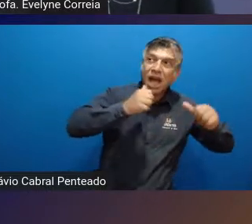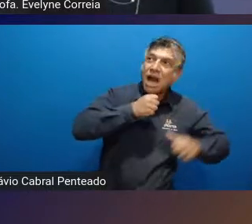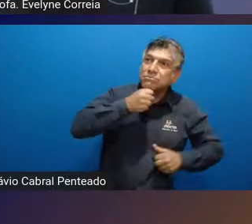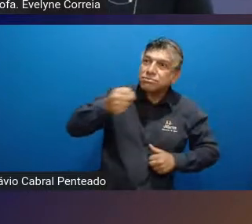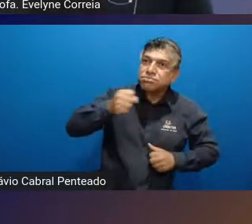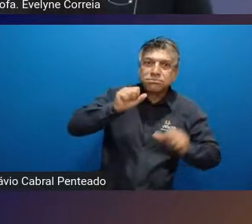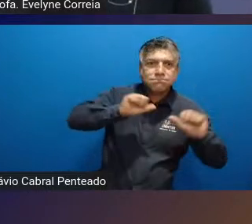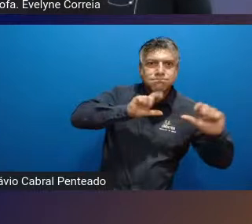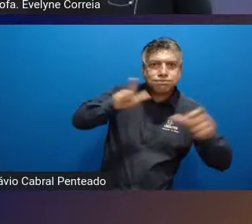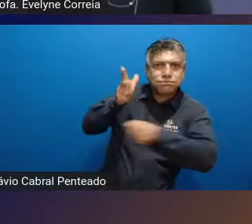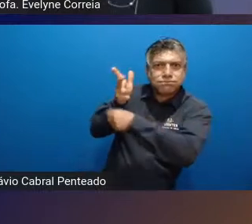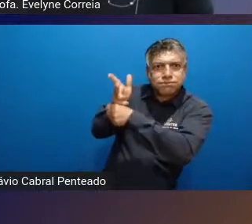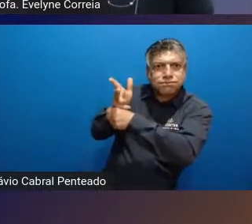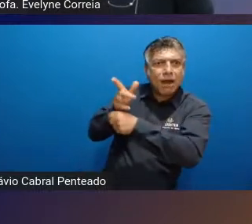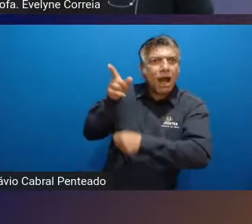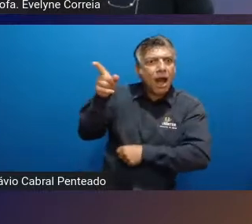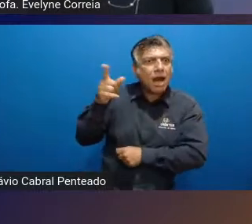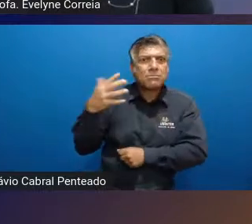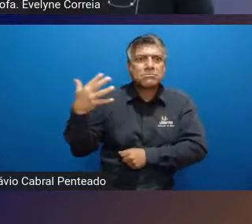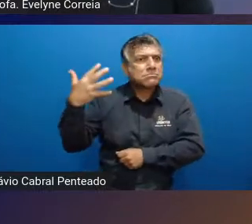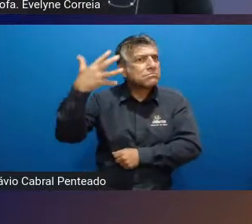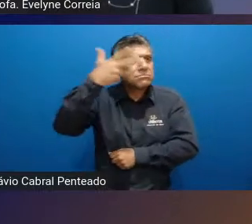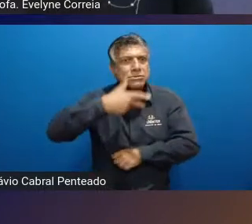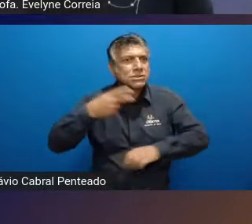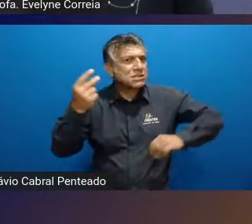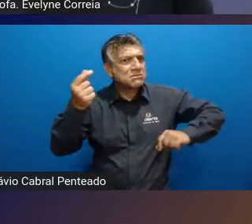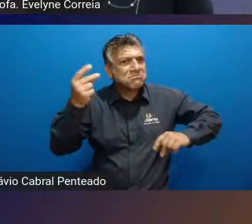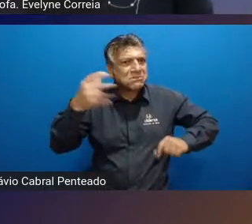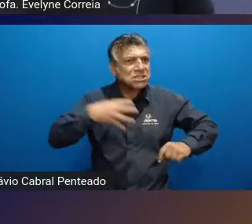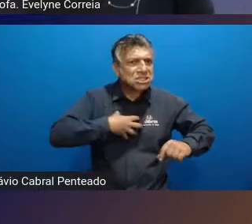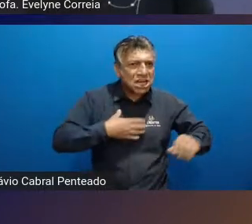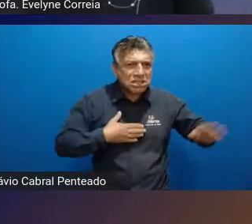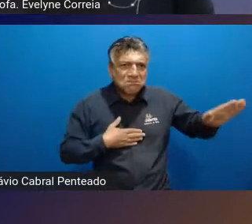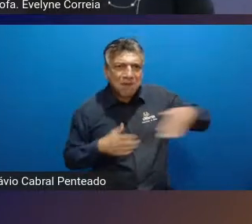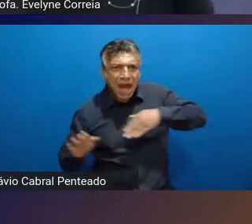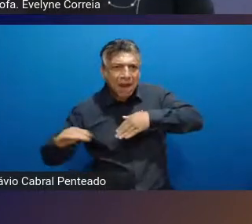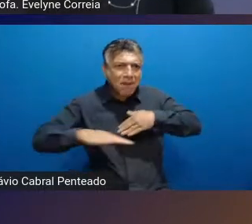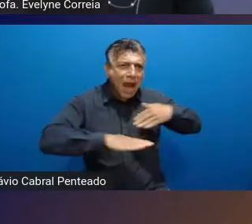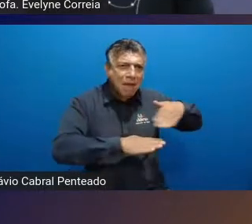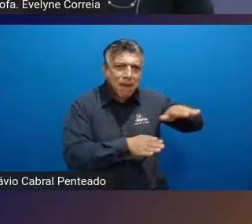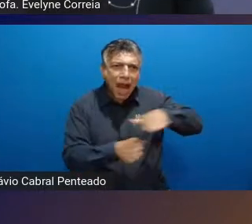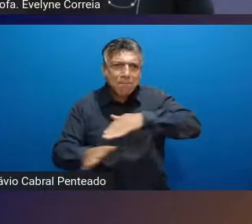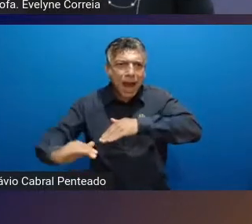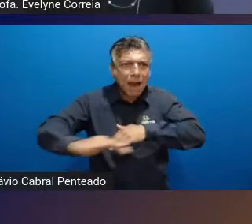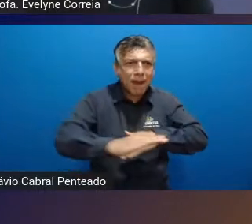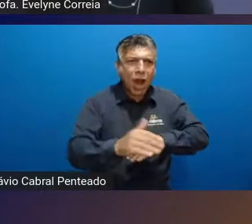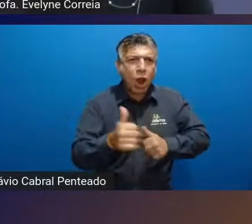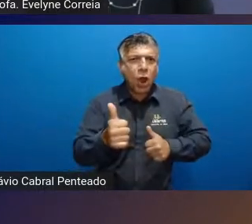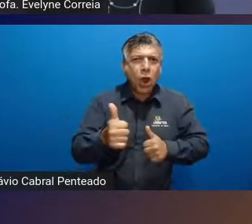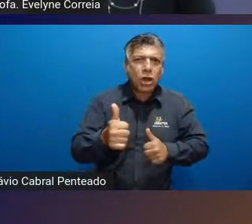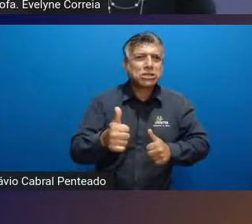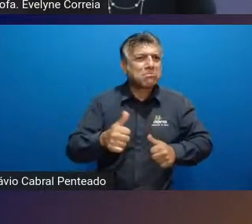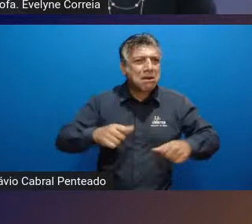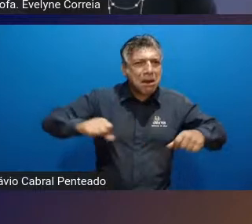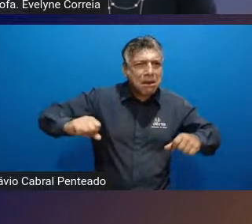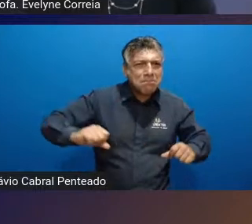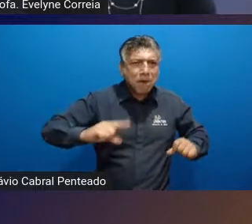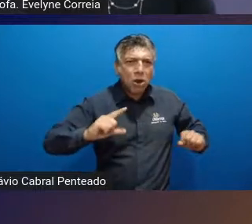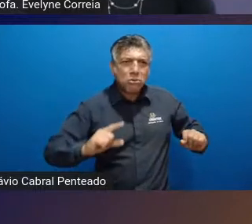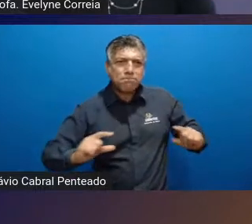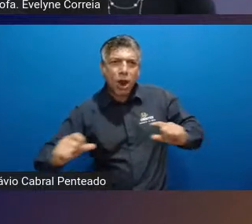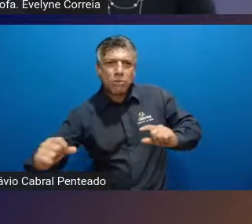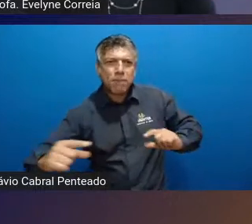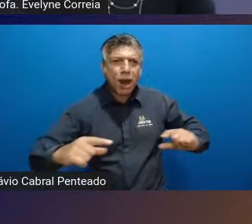quão bom é bonito ver a seleção da Espanha jogando esse bom futebol com toque de bola aquele famoso